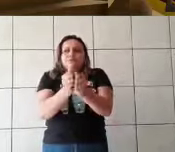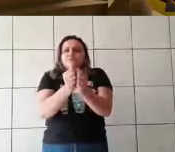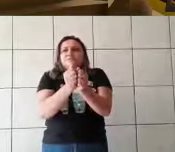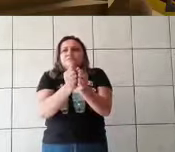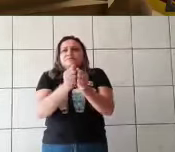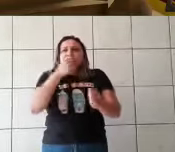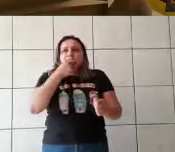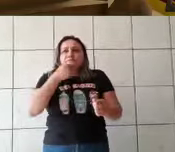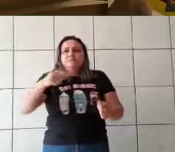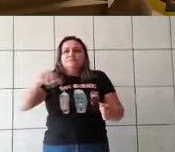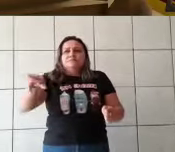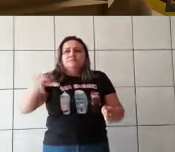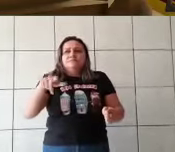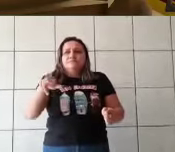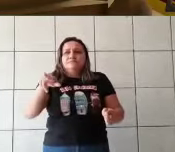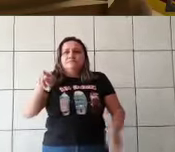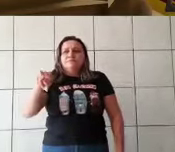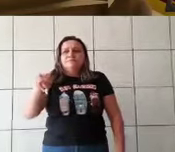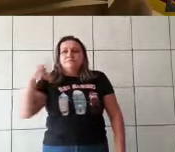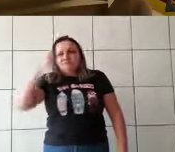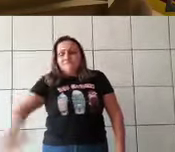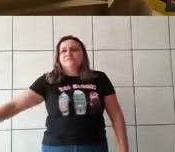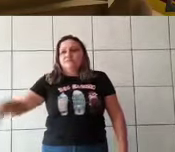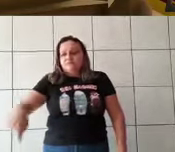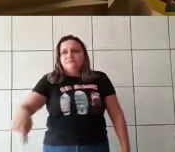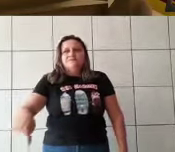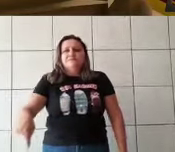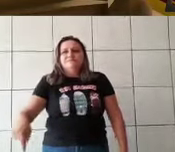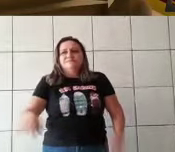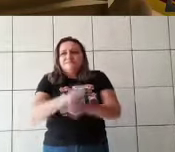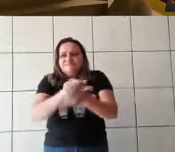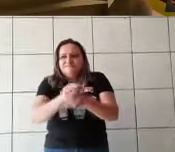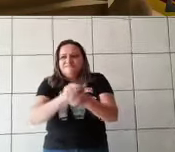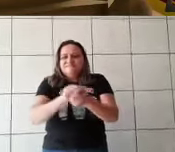cansada. Mas nem a madrasta nem as irmãs sentiam pena dela.